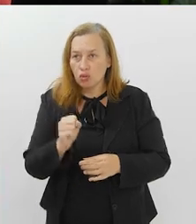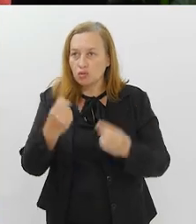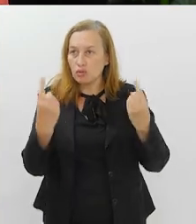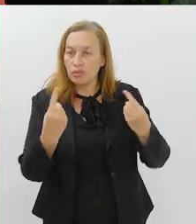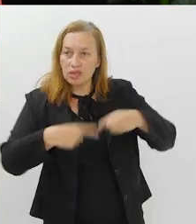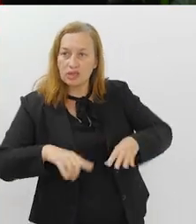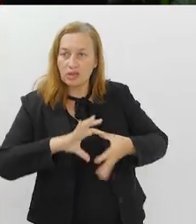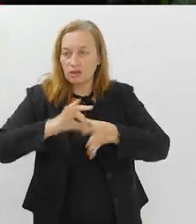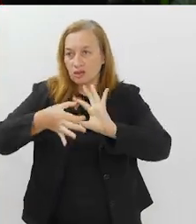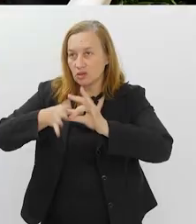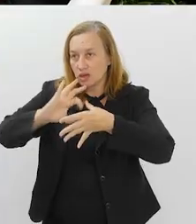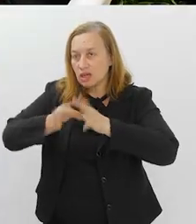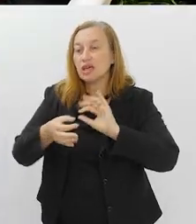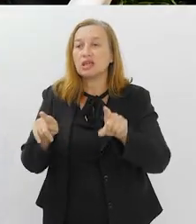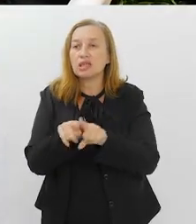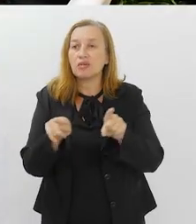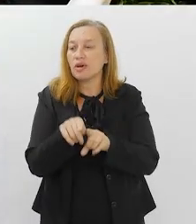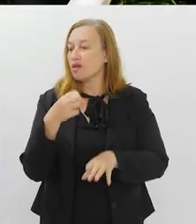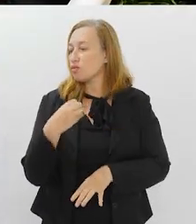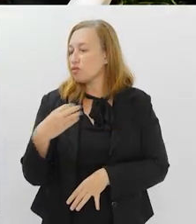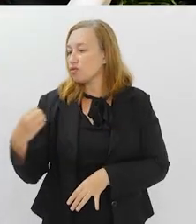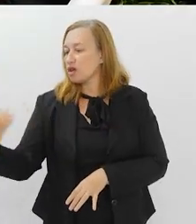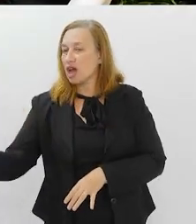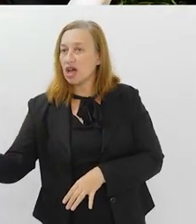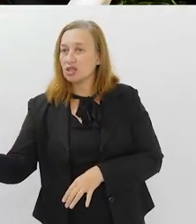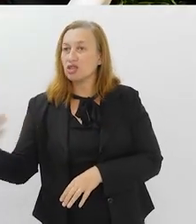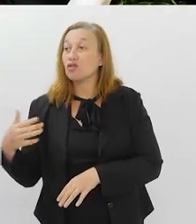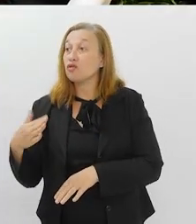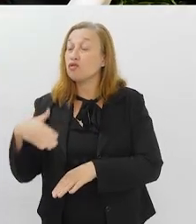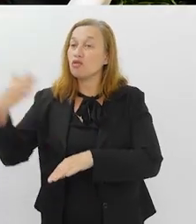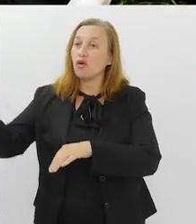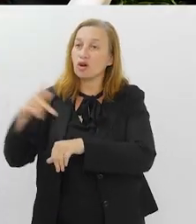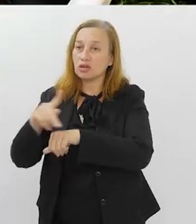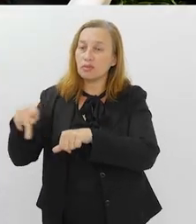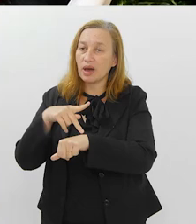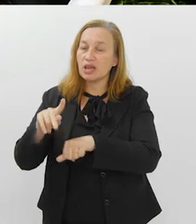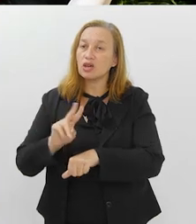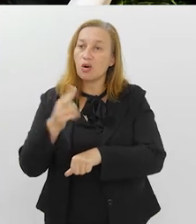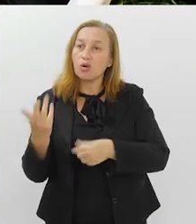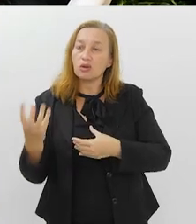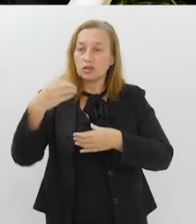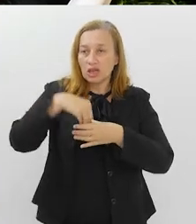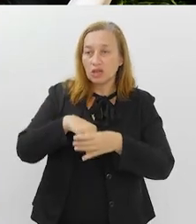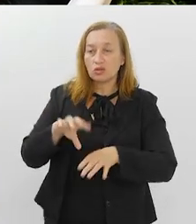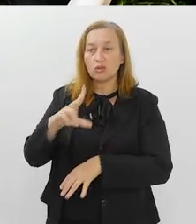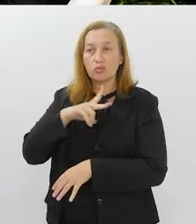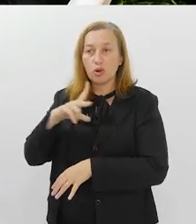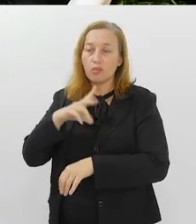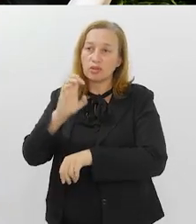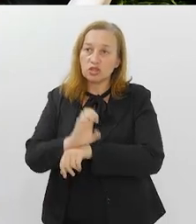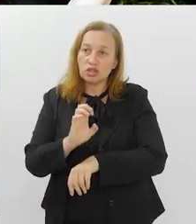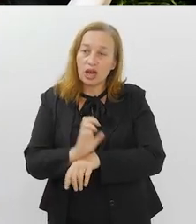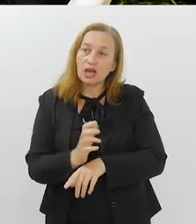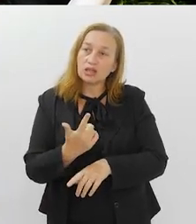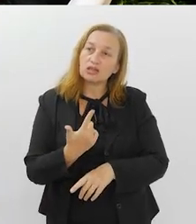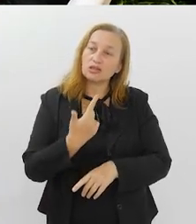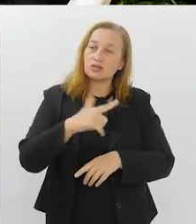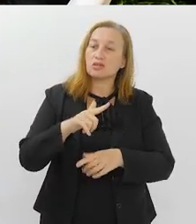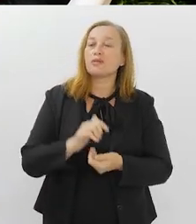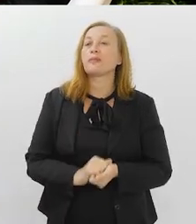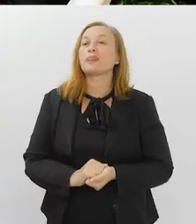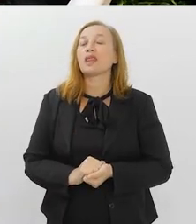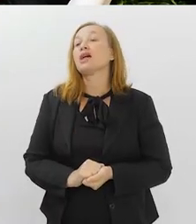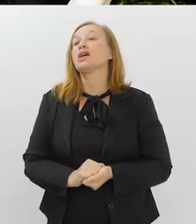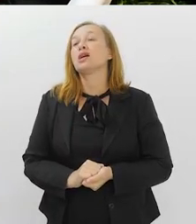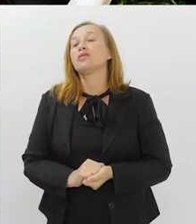de cada vez mais viagens tanto internacionais como nacionais também, porque a gente sabe que algumas doenças se dão em